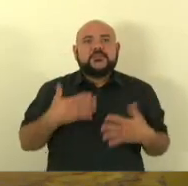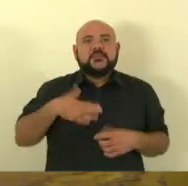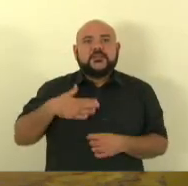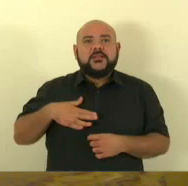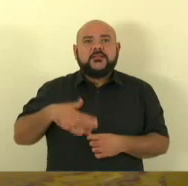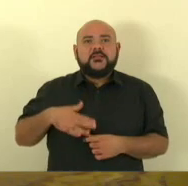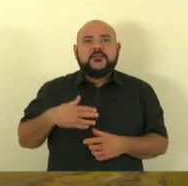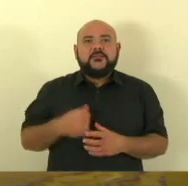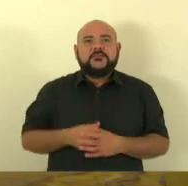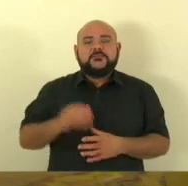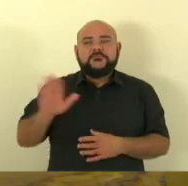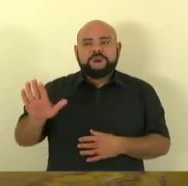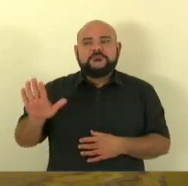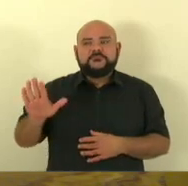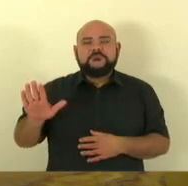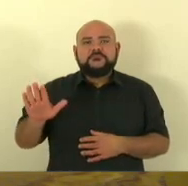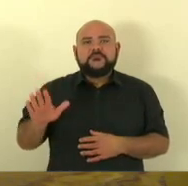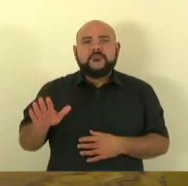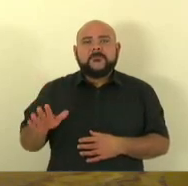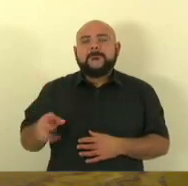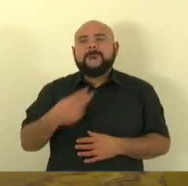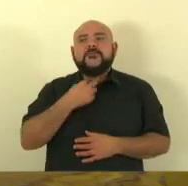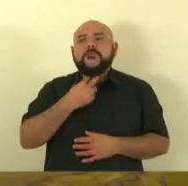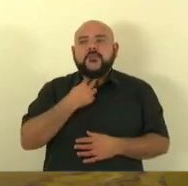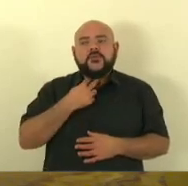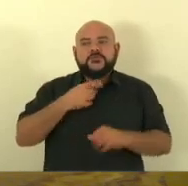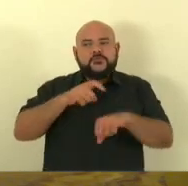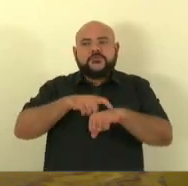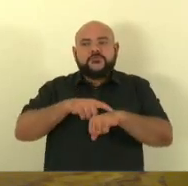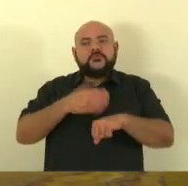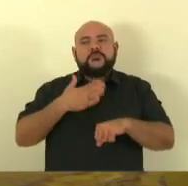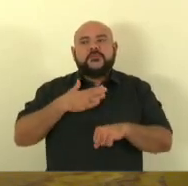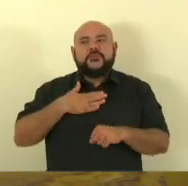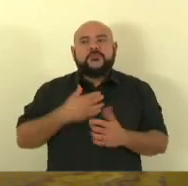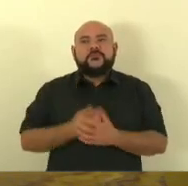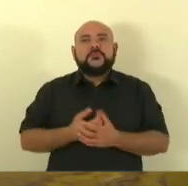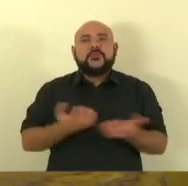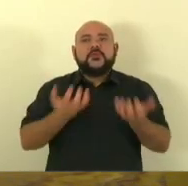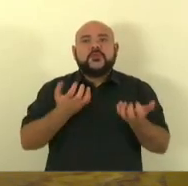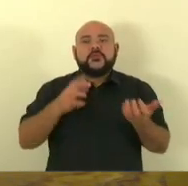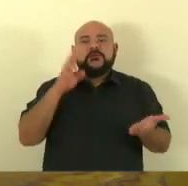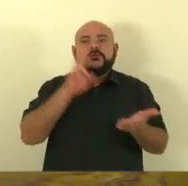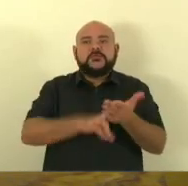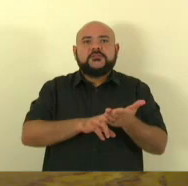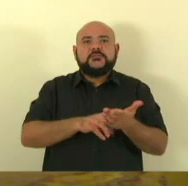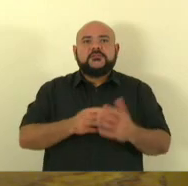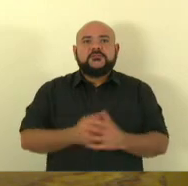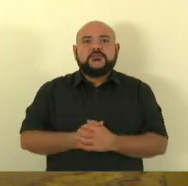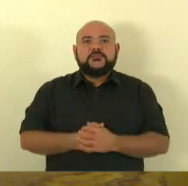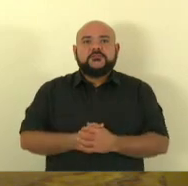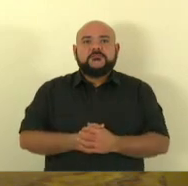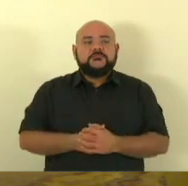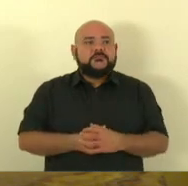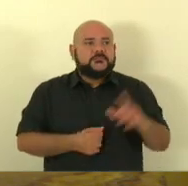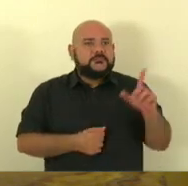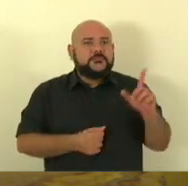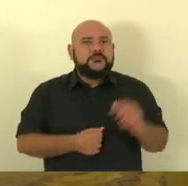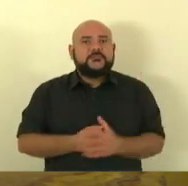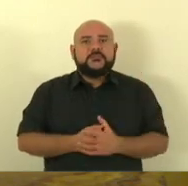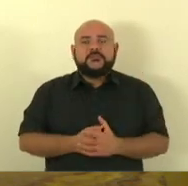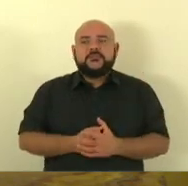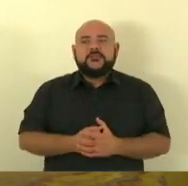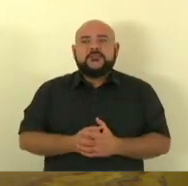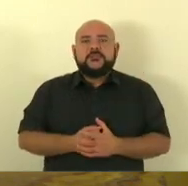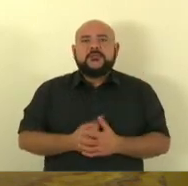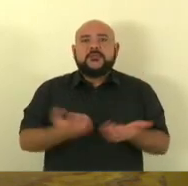posso falar deputado não concedi todo o meu tempo portanto eu quero fazer esse registro a senhora virou ditadora agora eu quero fazer